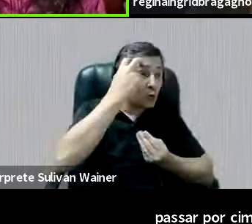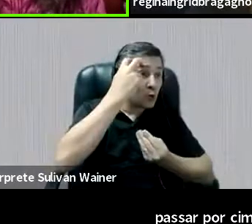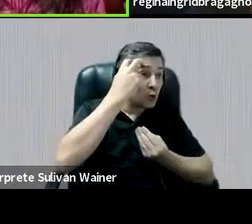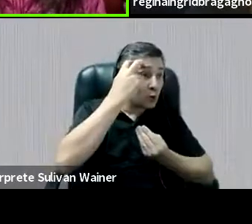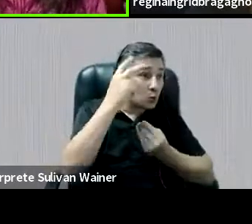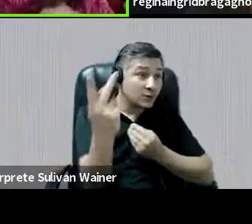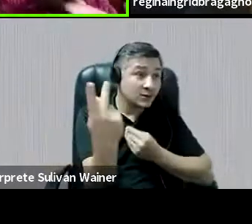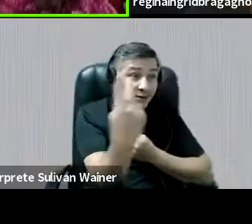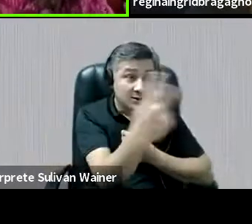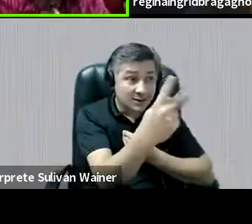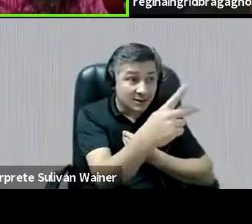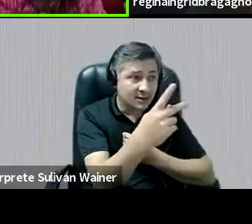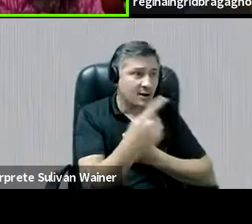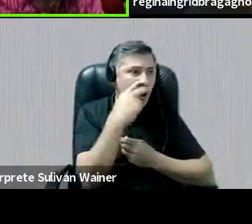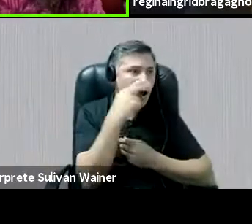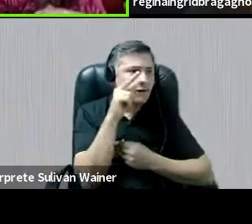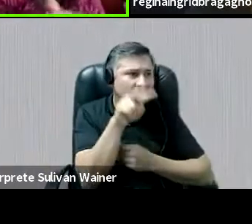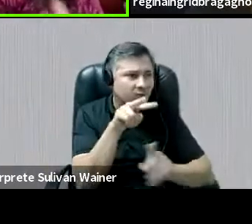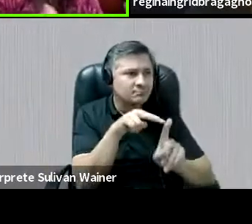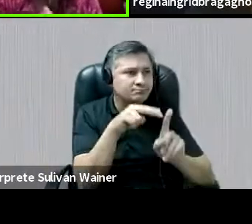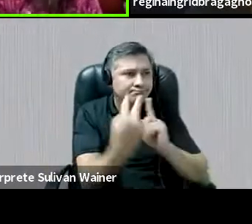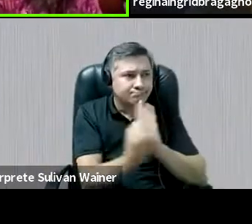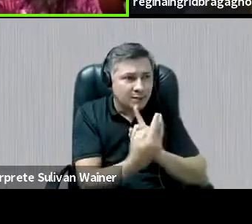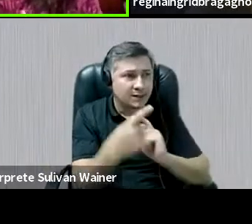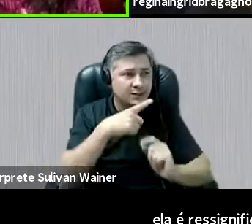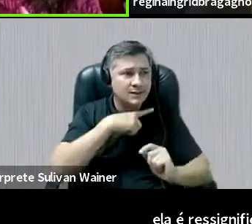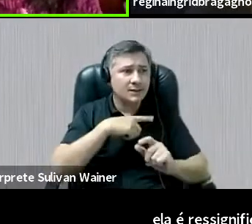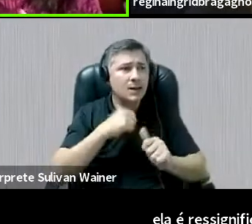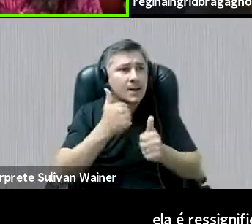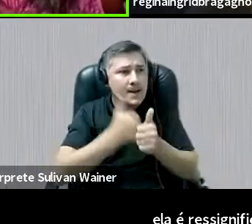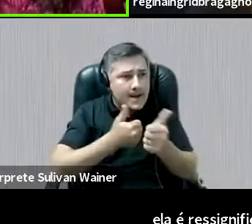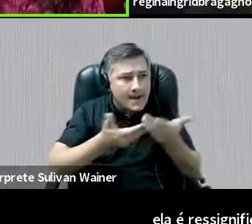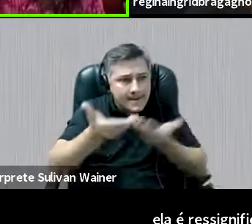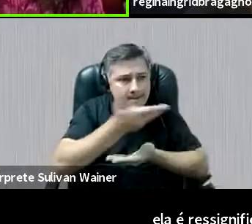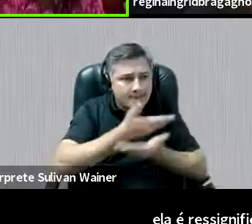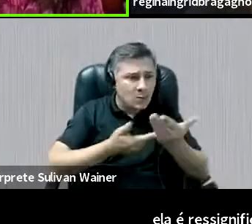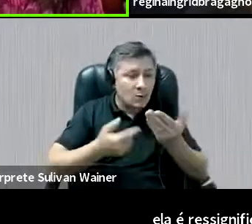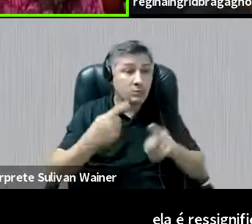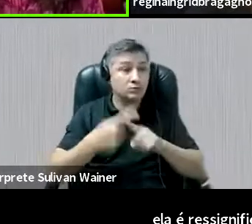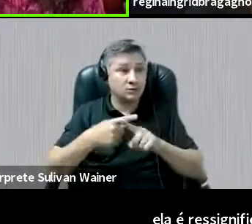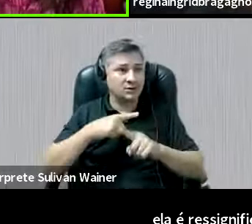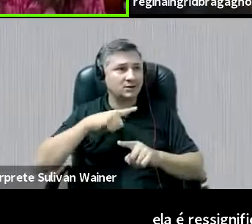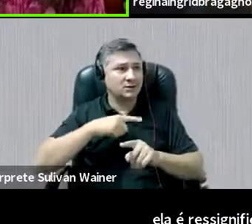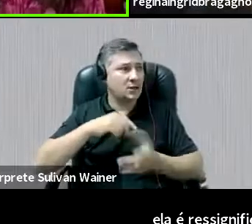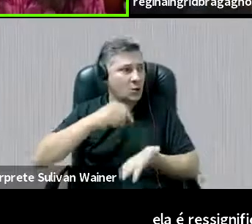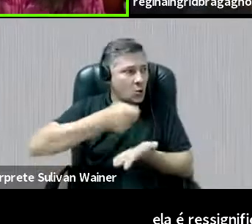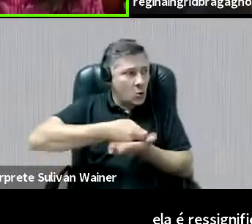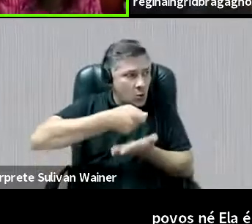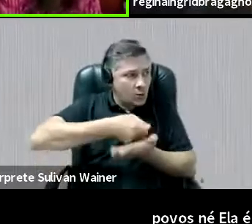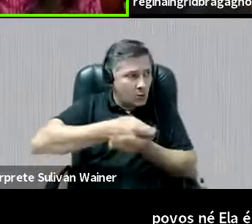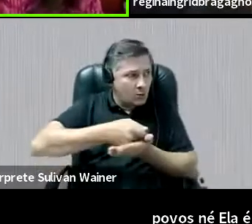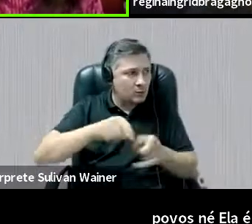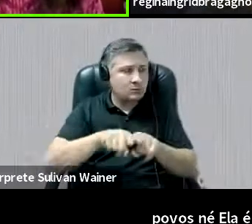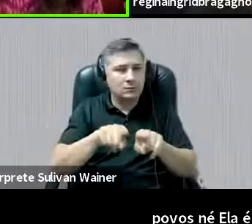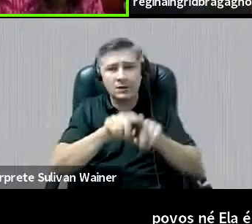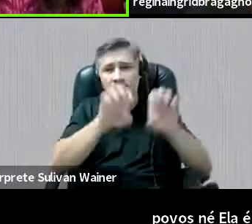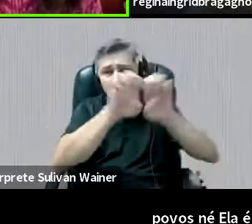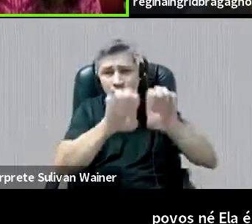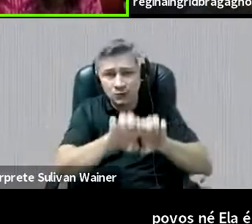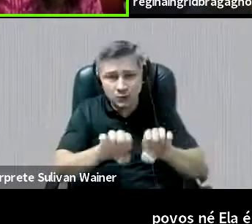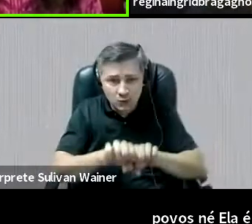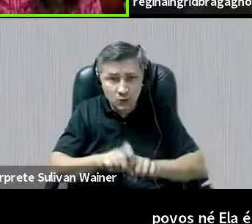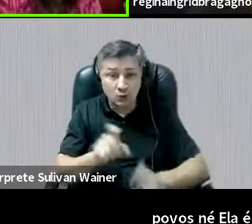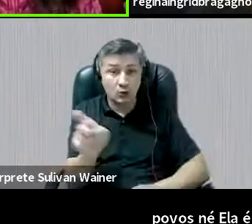olhada e ela é... e tem tensões aí, né? Porque existem exigências, né? De uma estrutura que